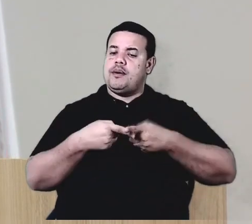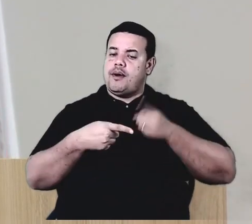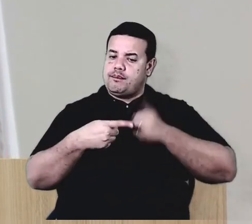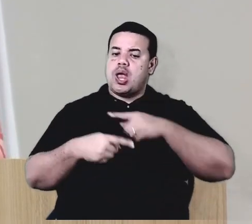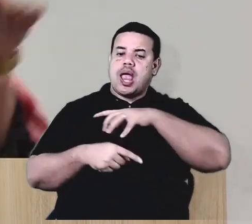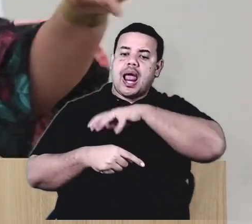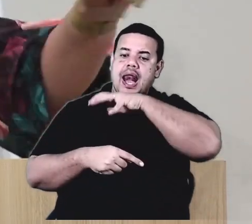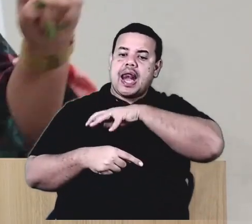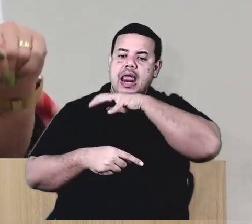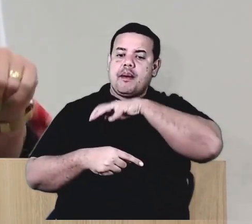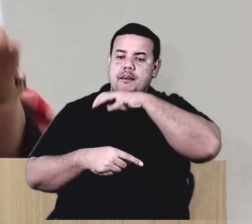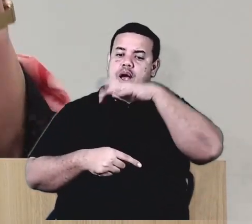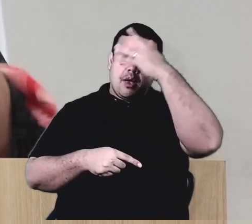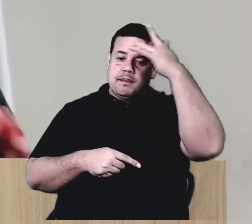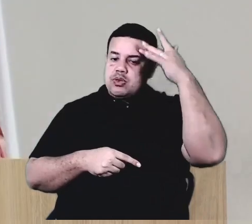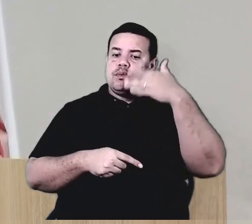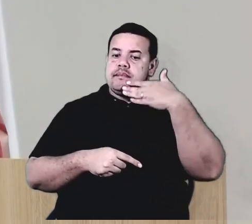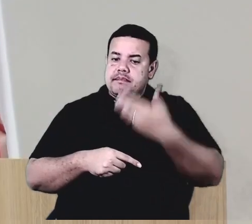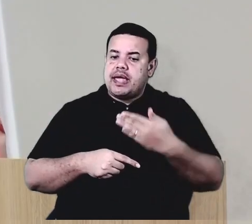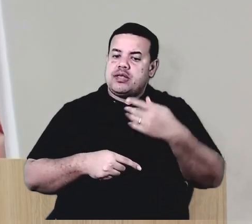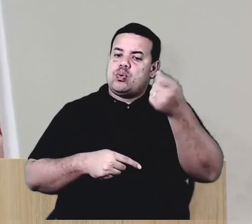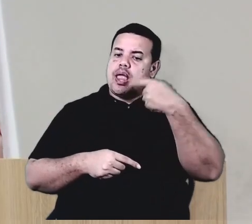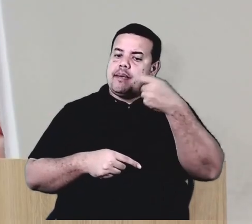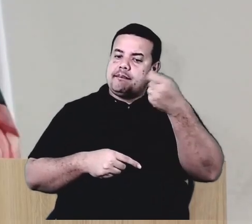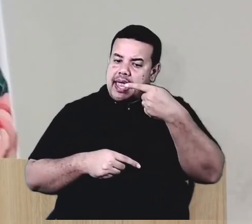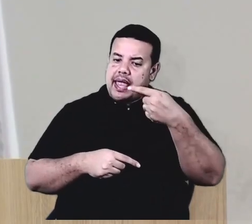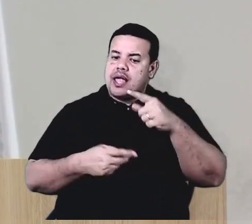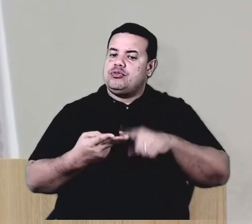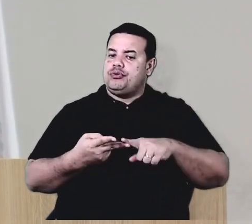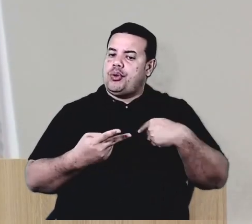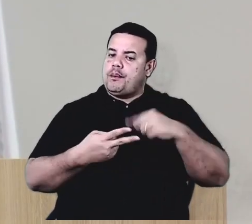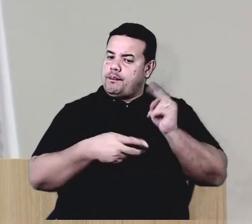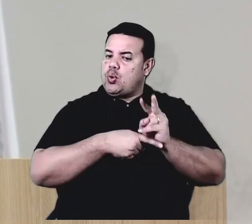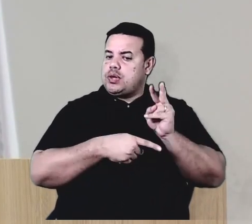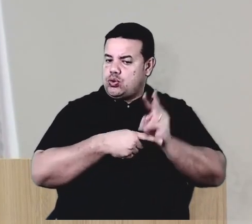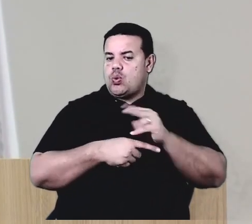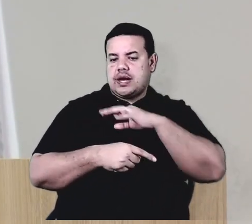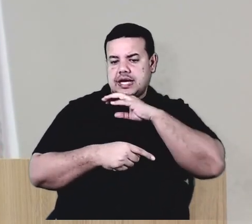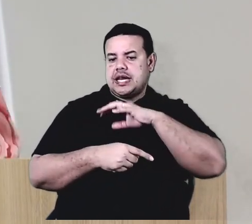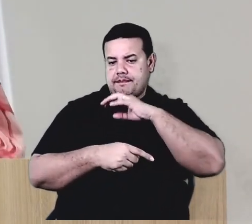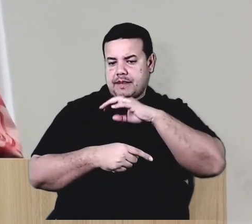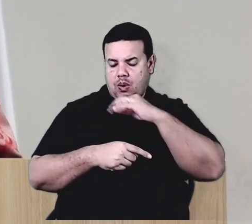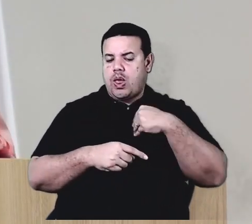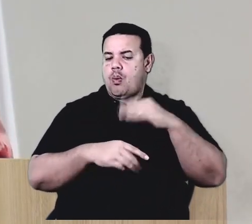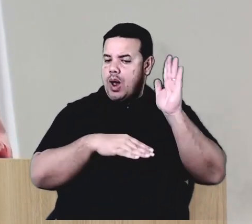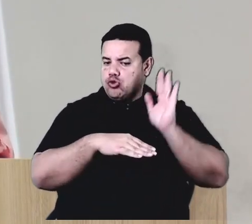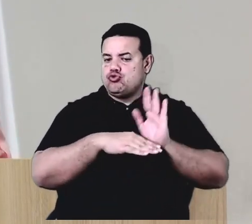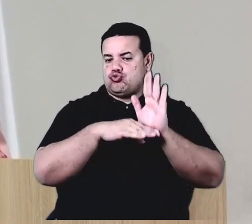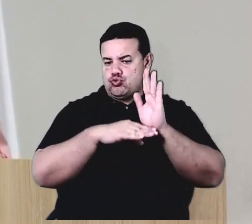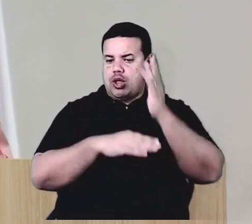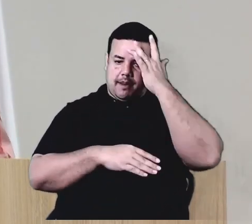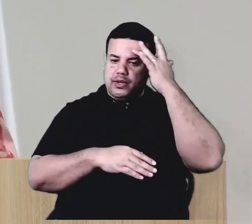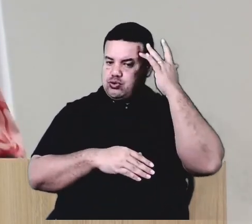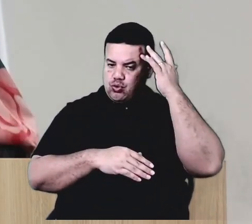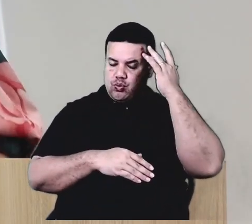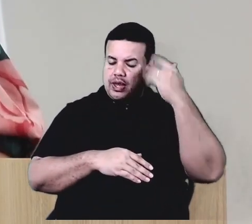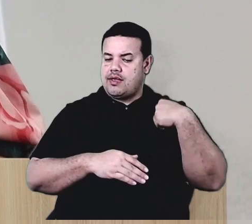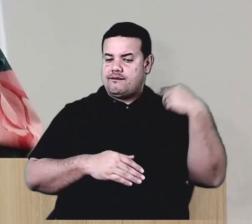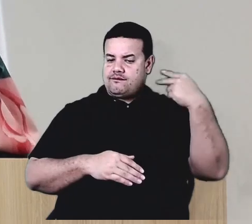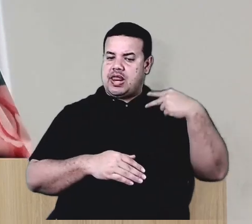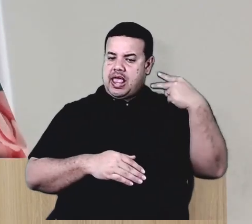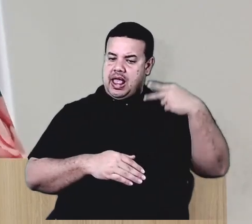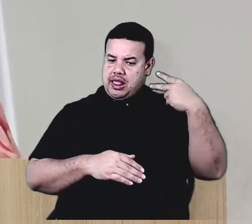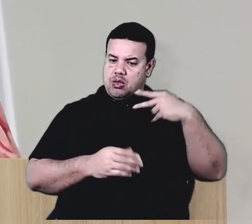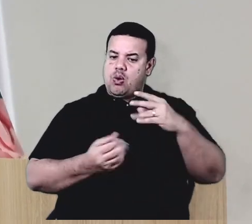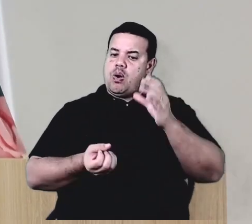quando alguém vem me pedir um remédio, enquanto protetora de animais, eu ajudo aquela pessoa. Enquanto vereadora, eu crio lei e ajudo